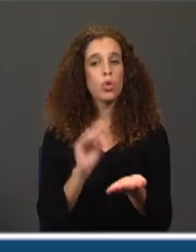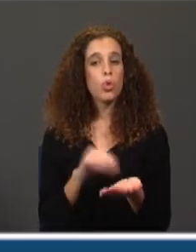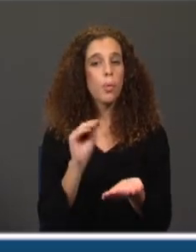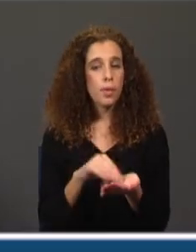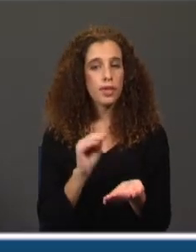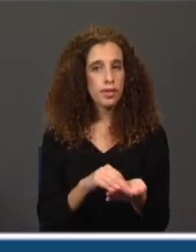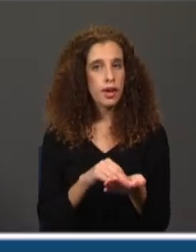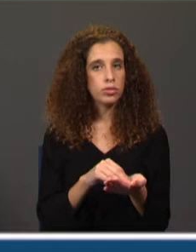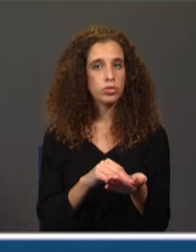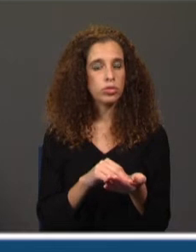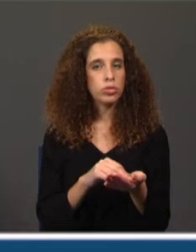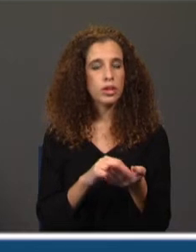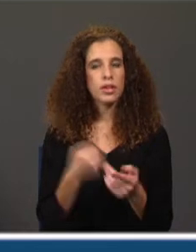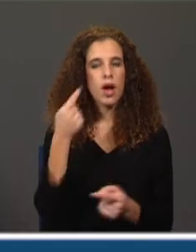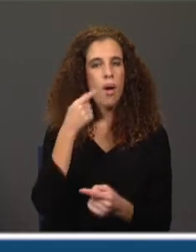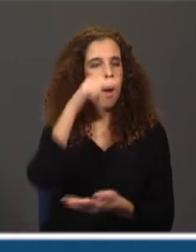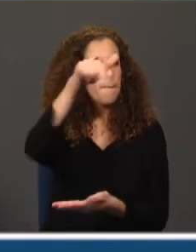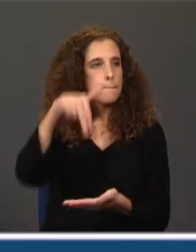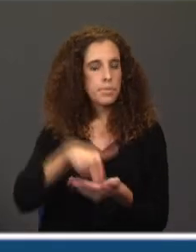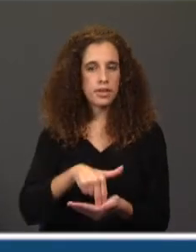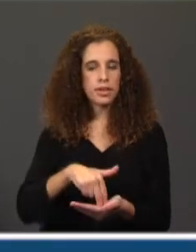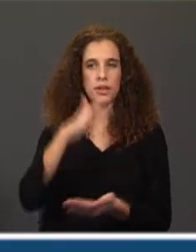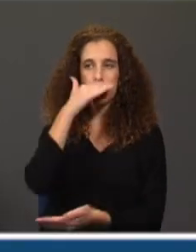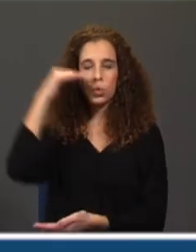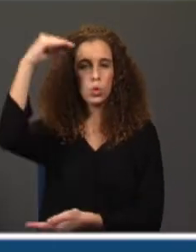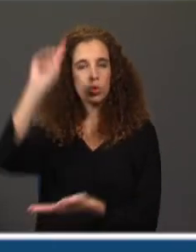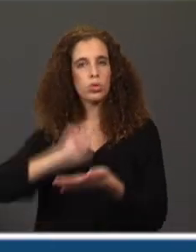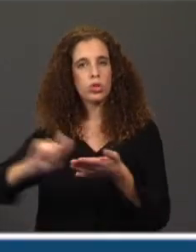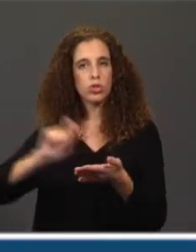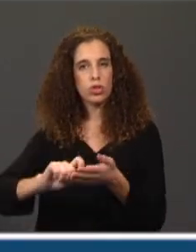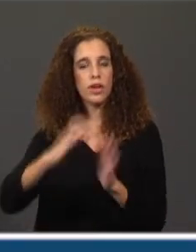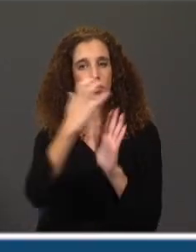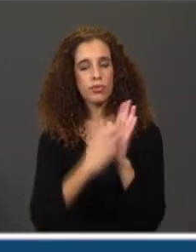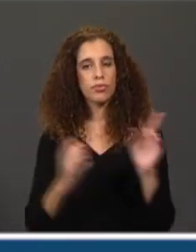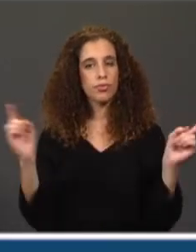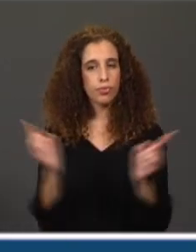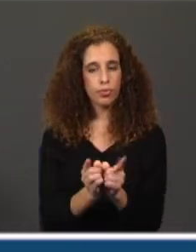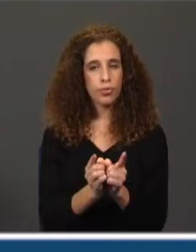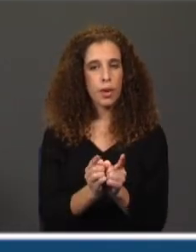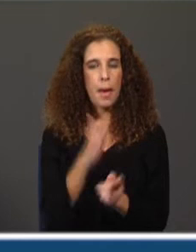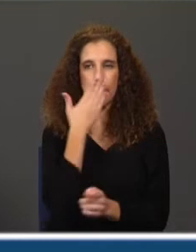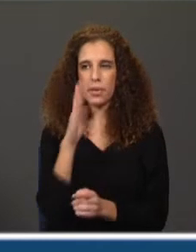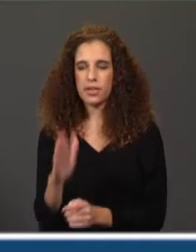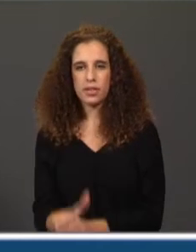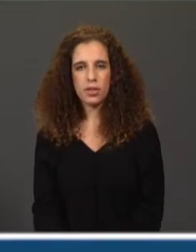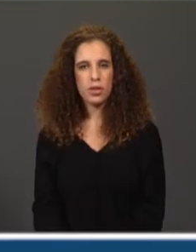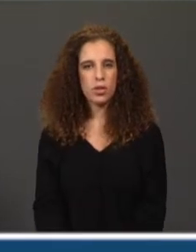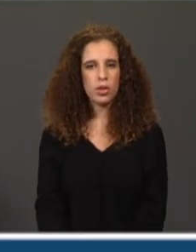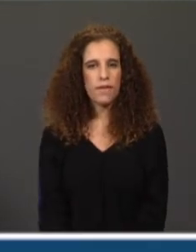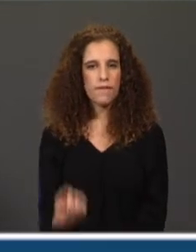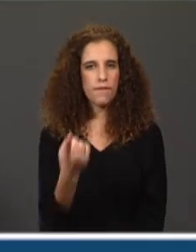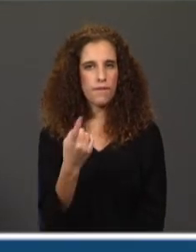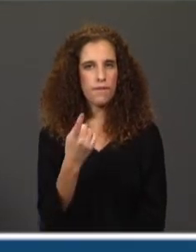acabam por ser de certa forma a presença do adulto que escreve esta crónica, não é? Pareceu-lhe uma falta de grandeza naquela